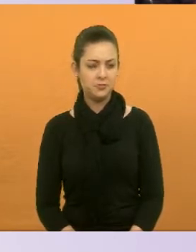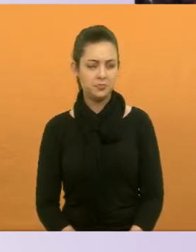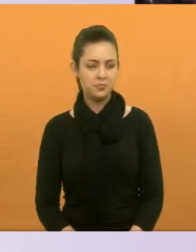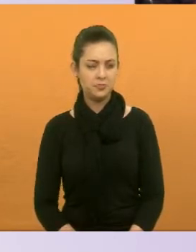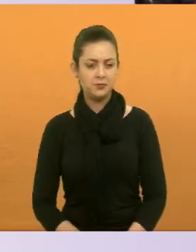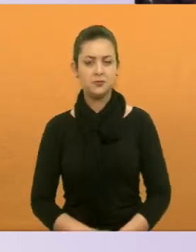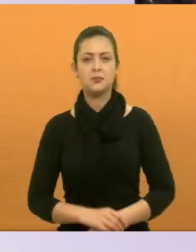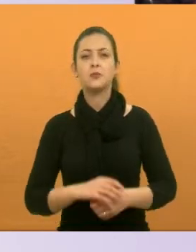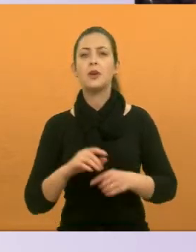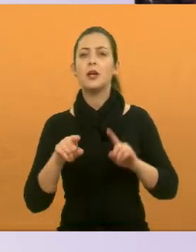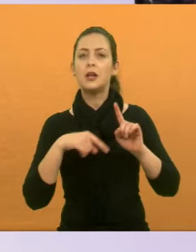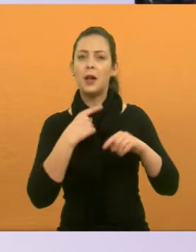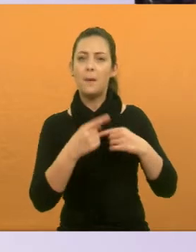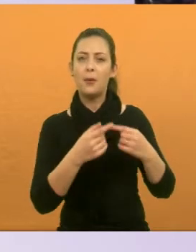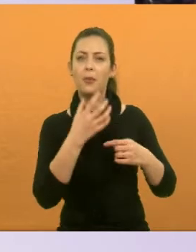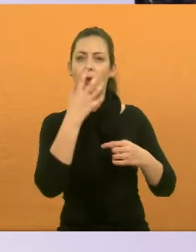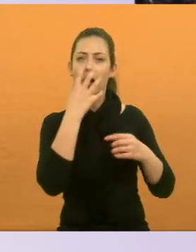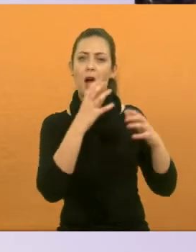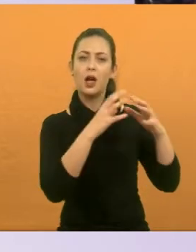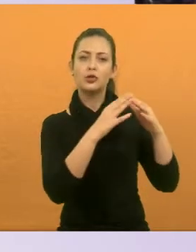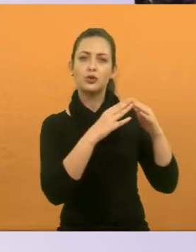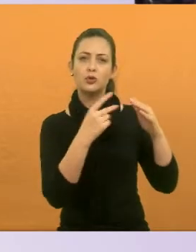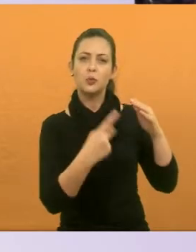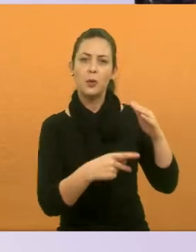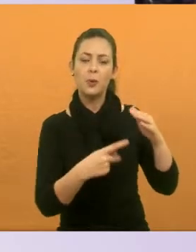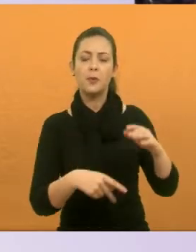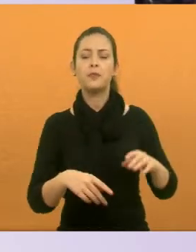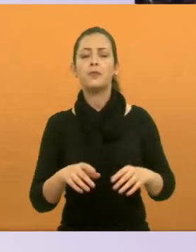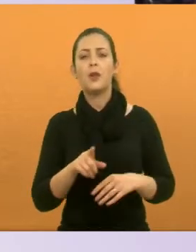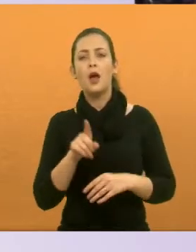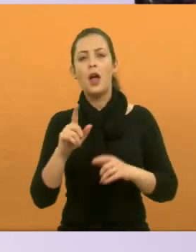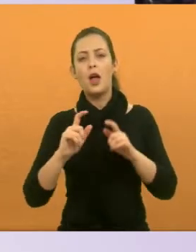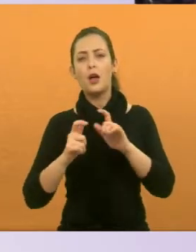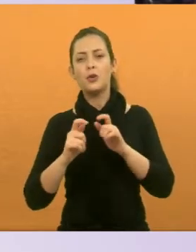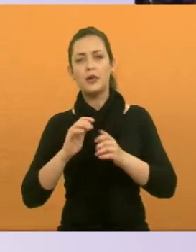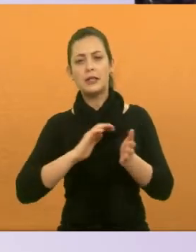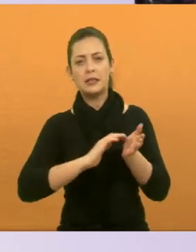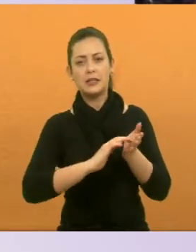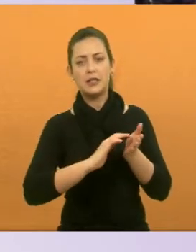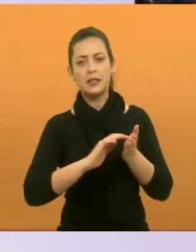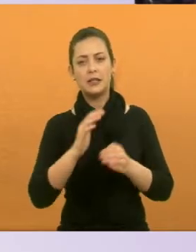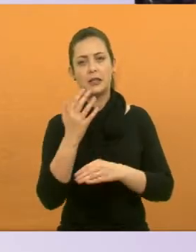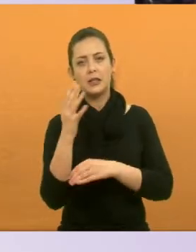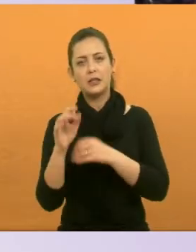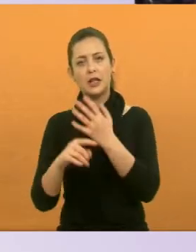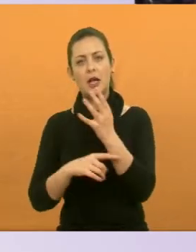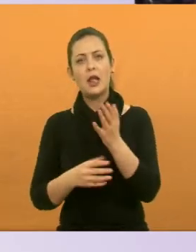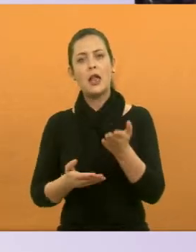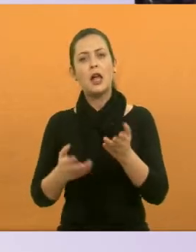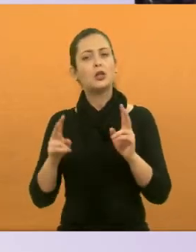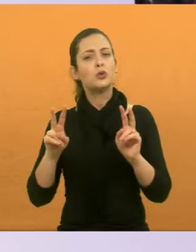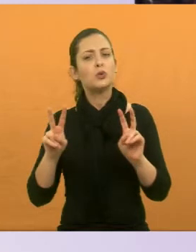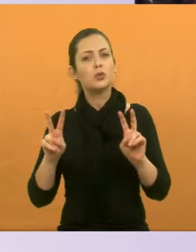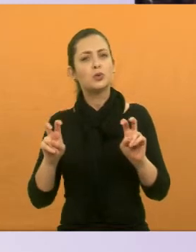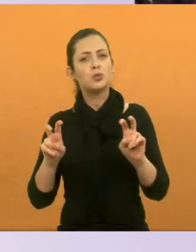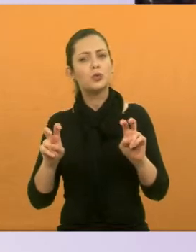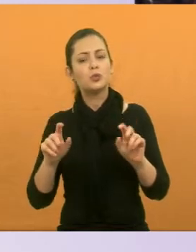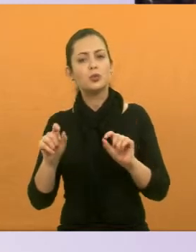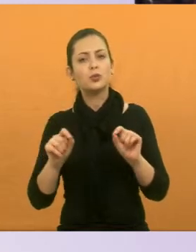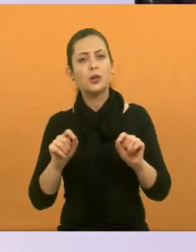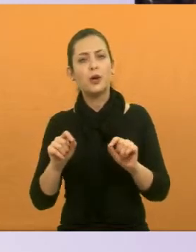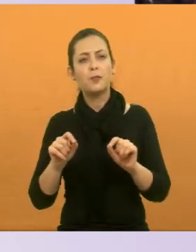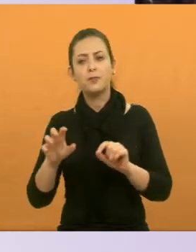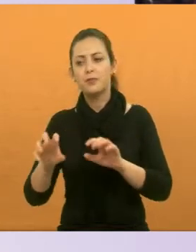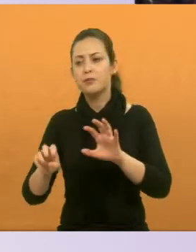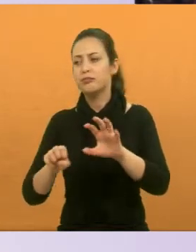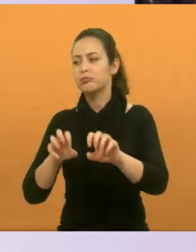Depois do canil, nós tivemos uma reunião, depois da visita no canil, tivemos uma reunião na Secretaria do Meio Ambiente justamente para tratar sobre o recolhimento de